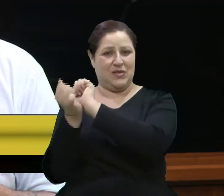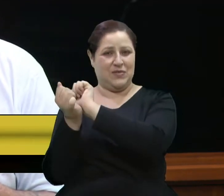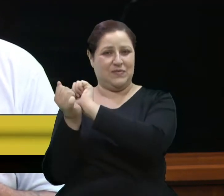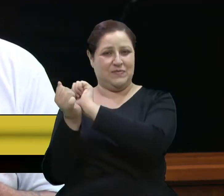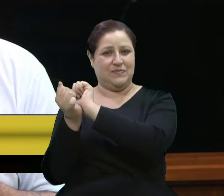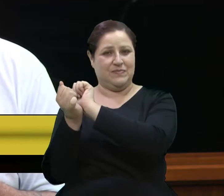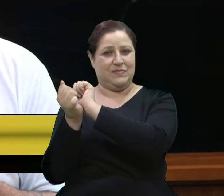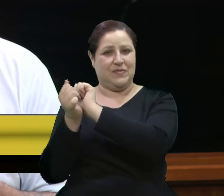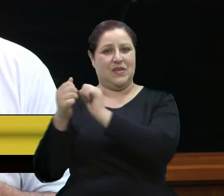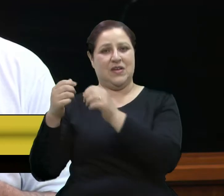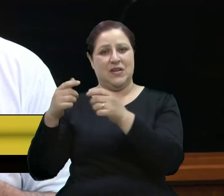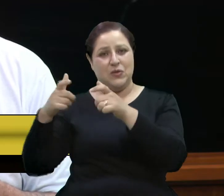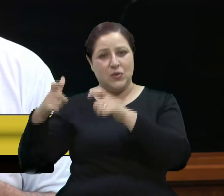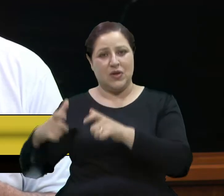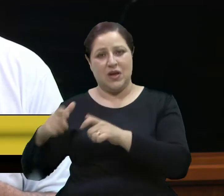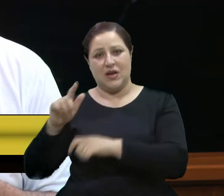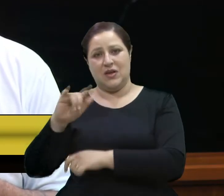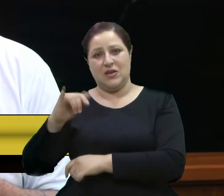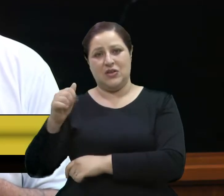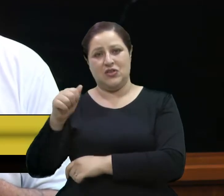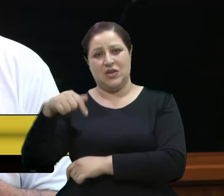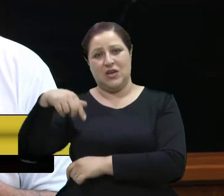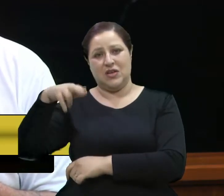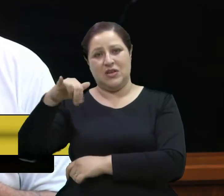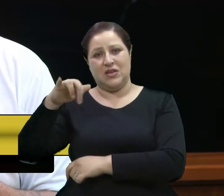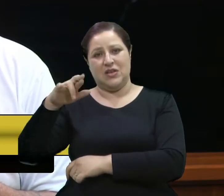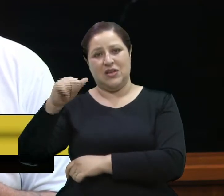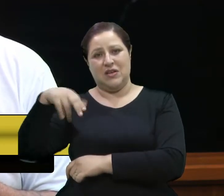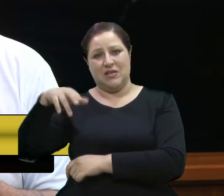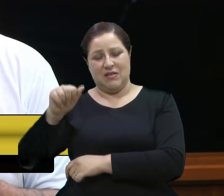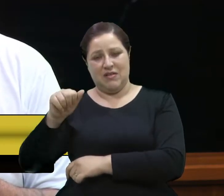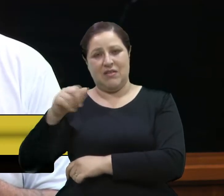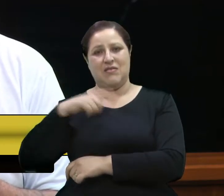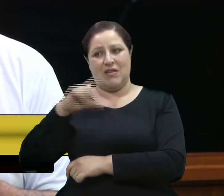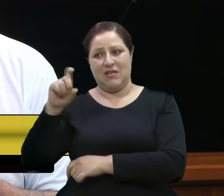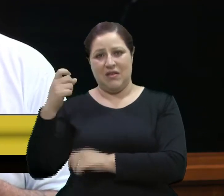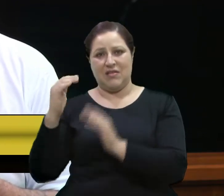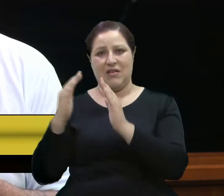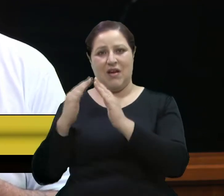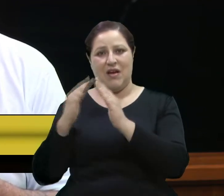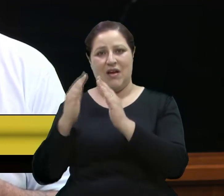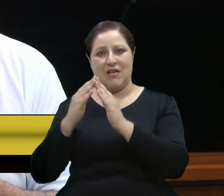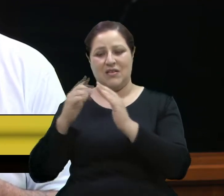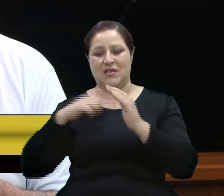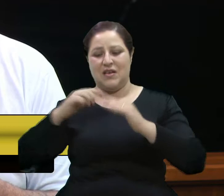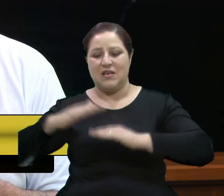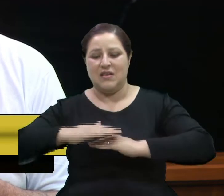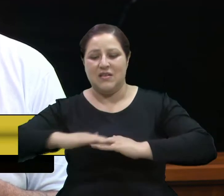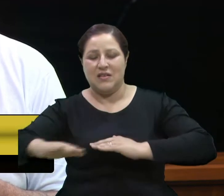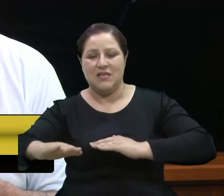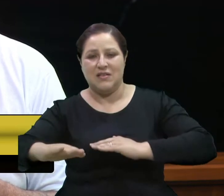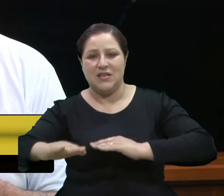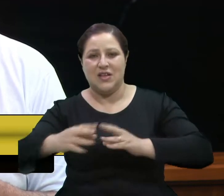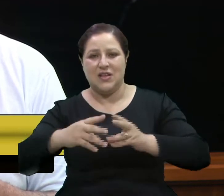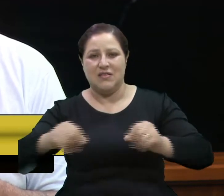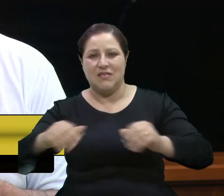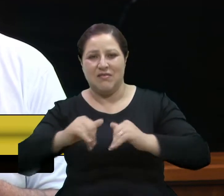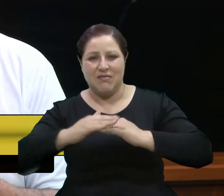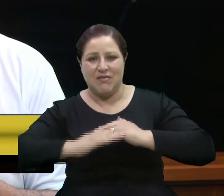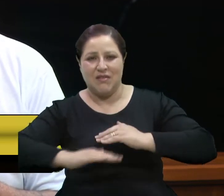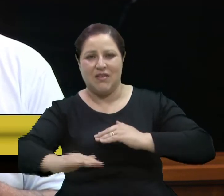anos em uma pequena casa de barro e chão batido, como costumava falar. Perdeu seu pai aos 8 anos em um acidente ferroviário,